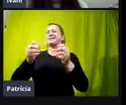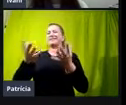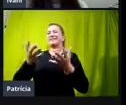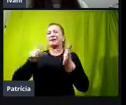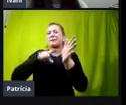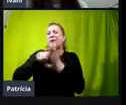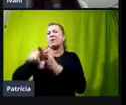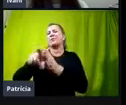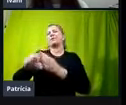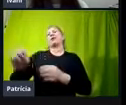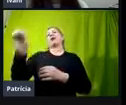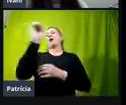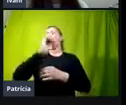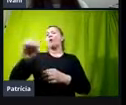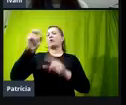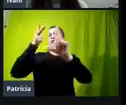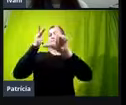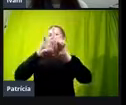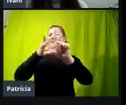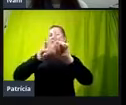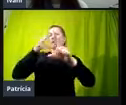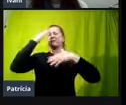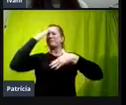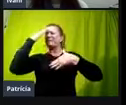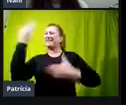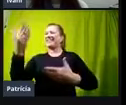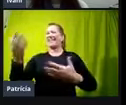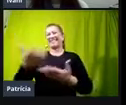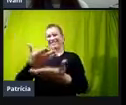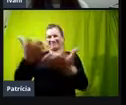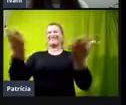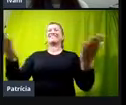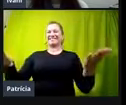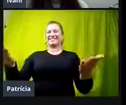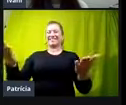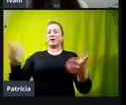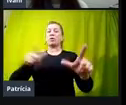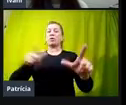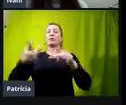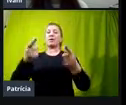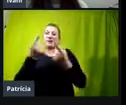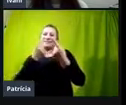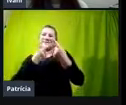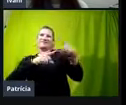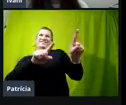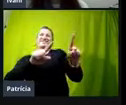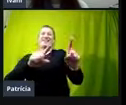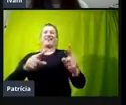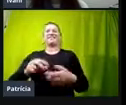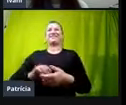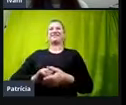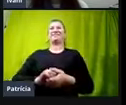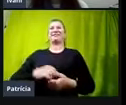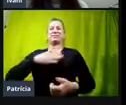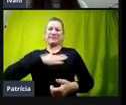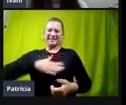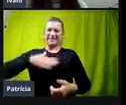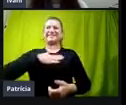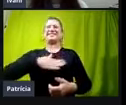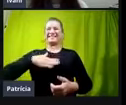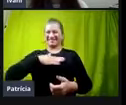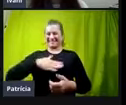live, obrigada, pessoal, um trabalho desafiador e ao mesmo tempo prazeroso, a Silvana está nos acompanhando também,